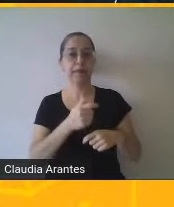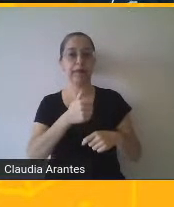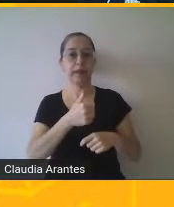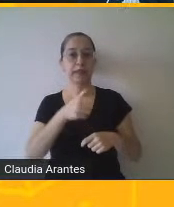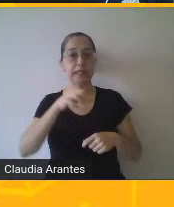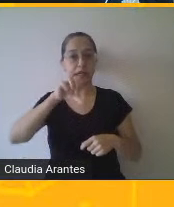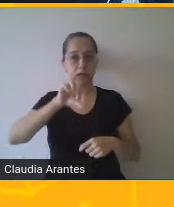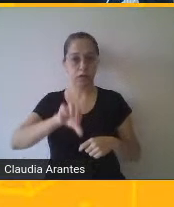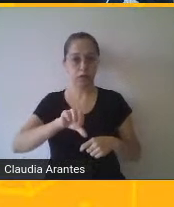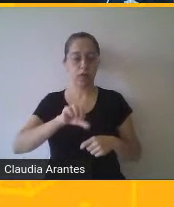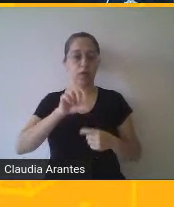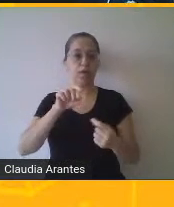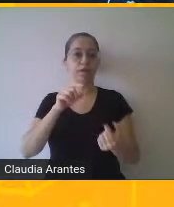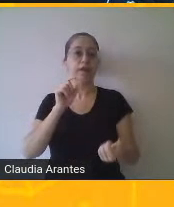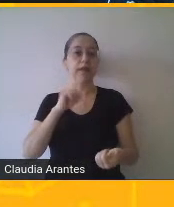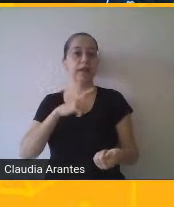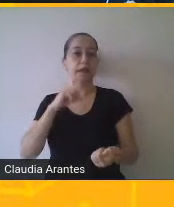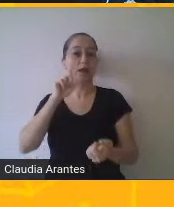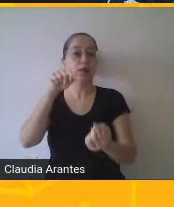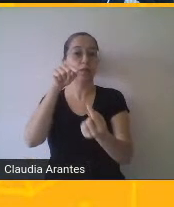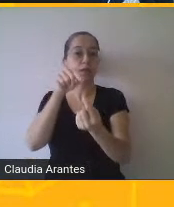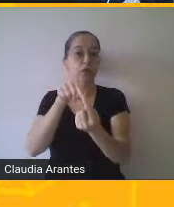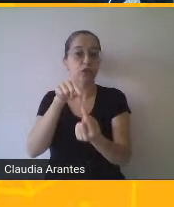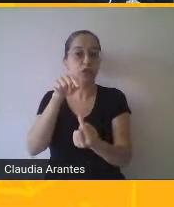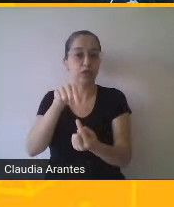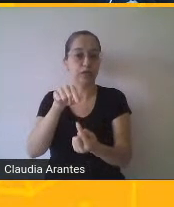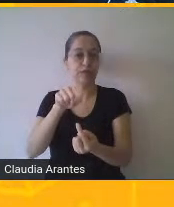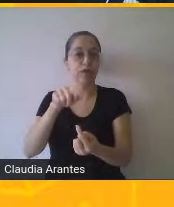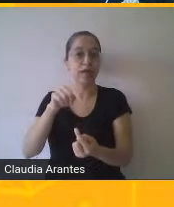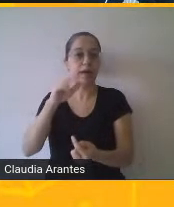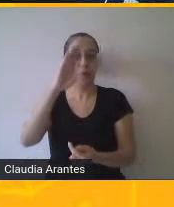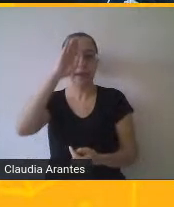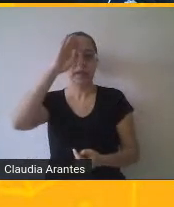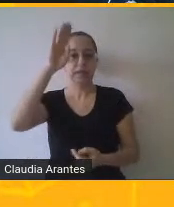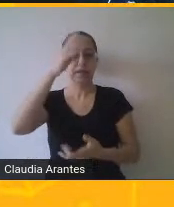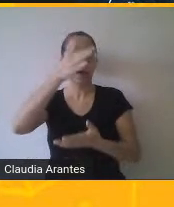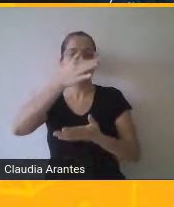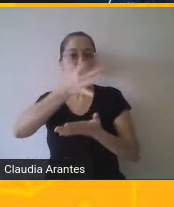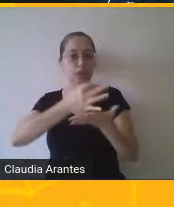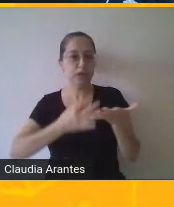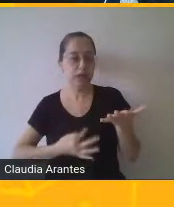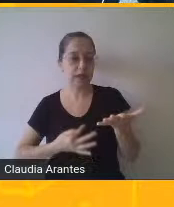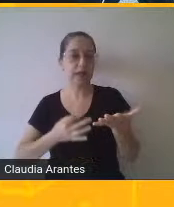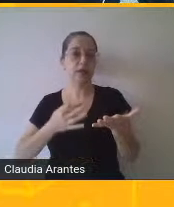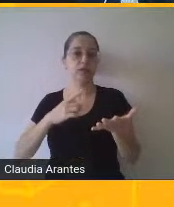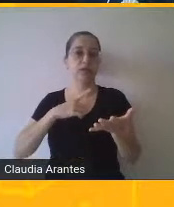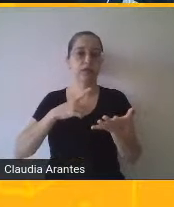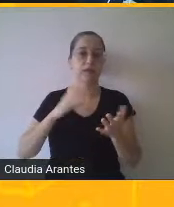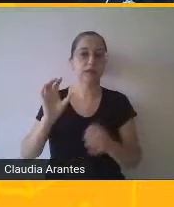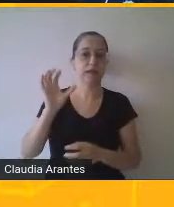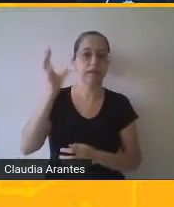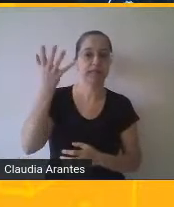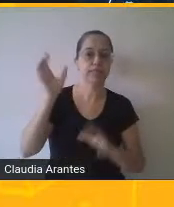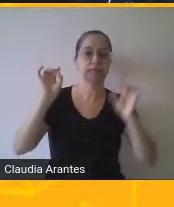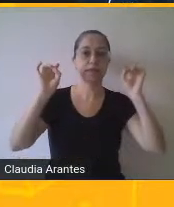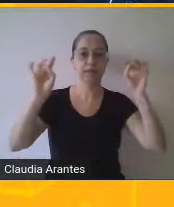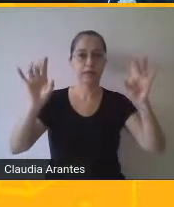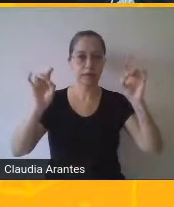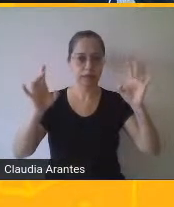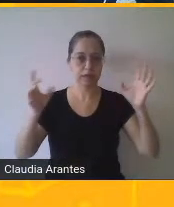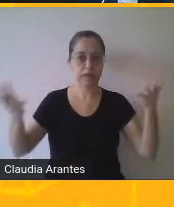analisar a função da linguagem predominante nos textos em situações específicas de